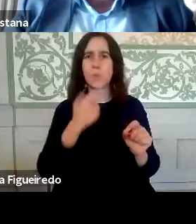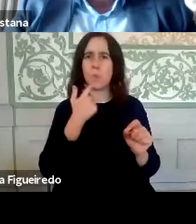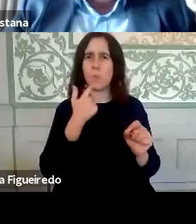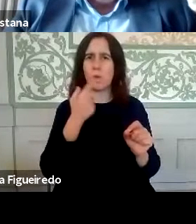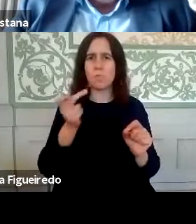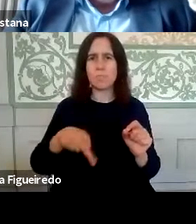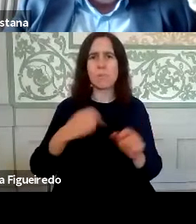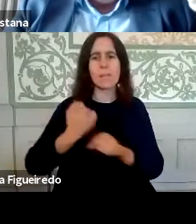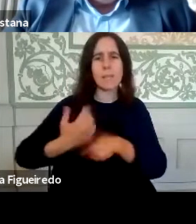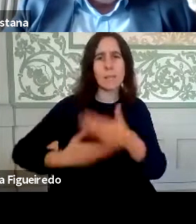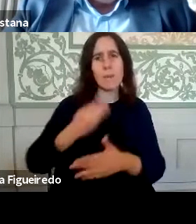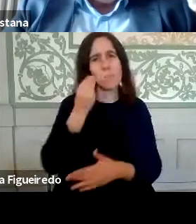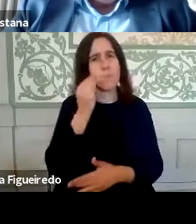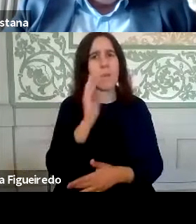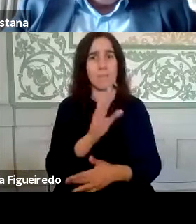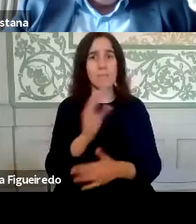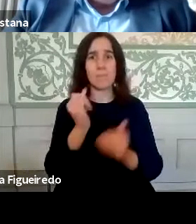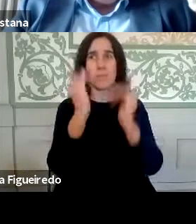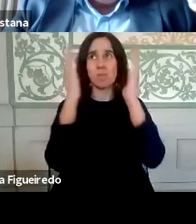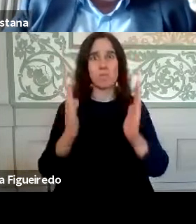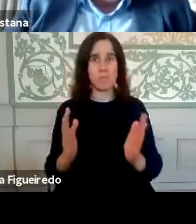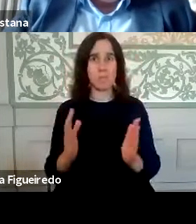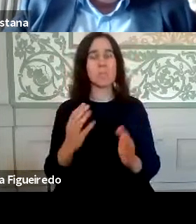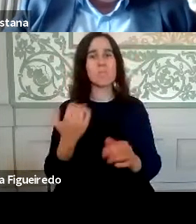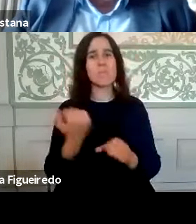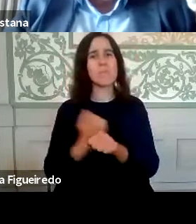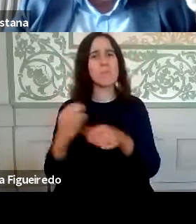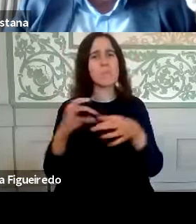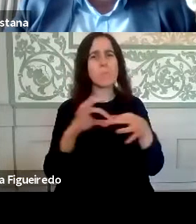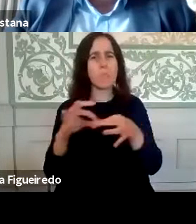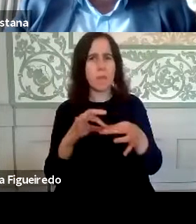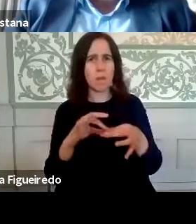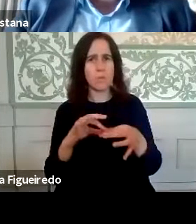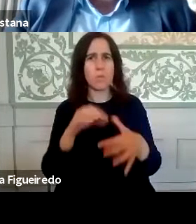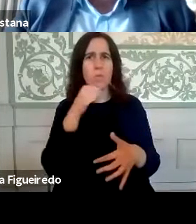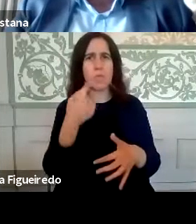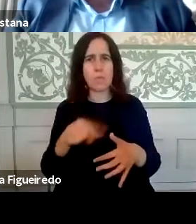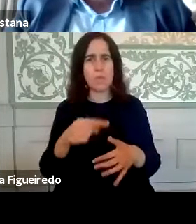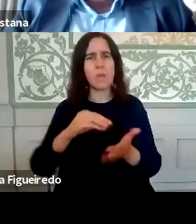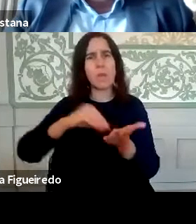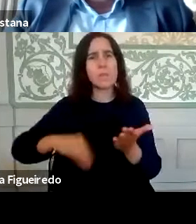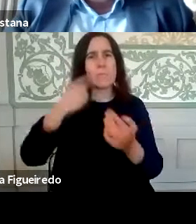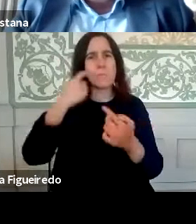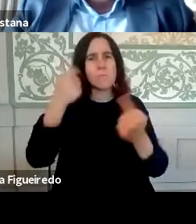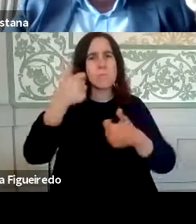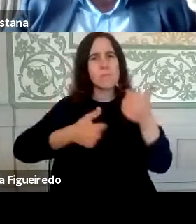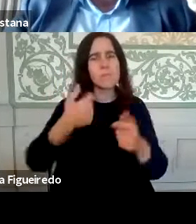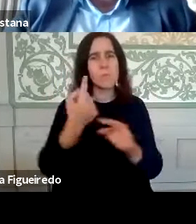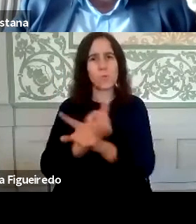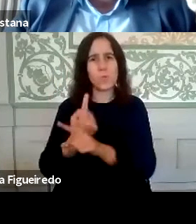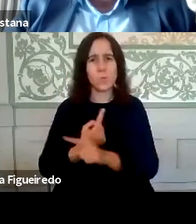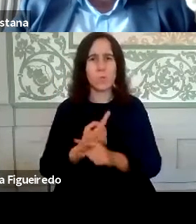trabalho para uma organização de serviços partilhados que trata componentes de contratação pública, que trata componentes de